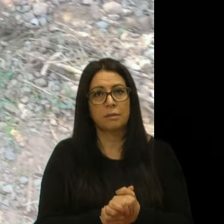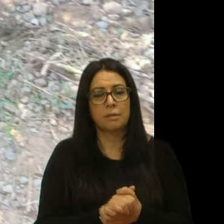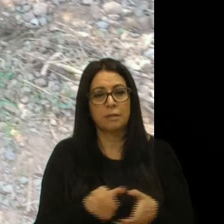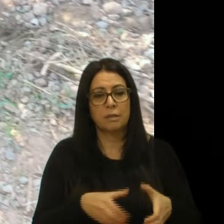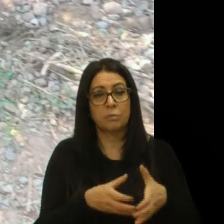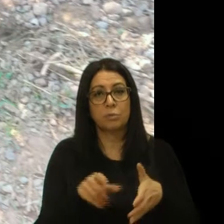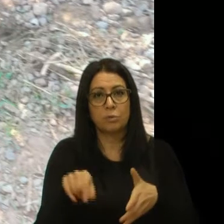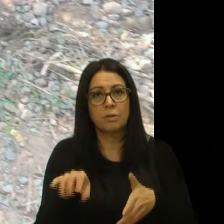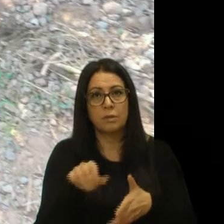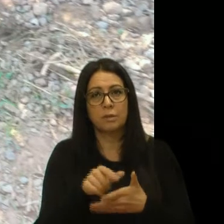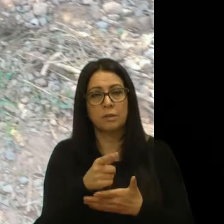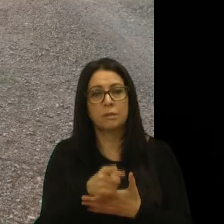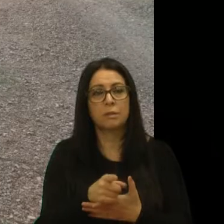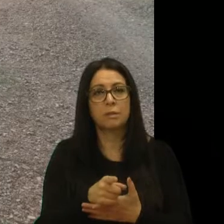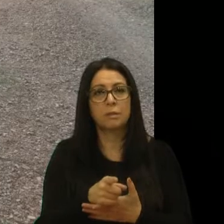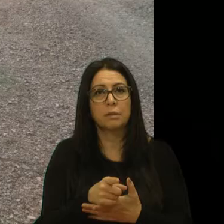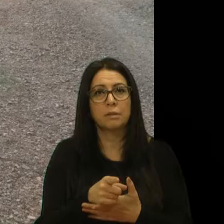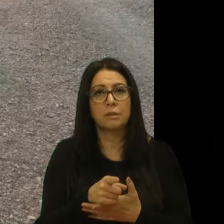então, tem que,